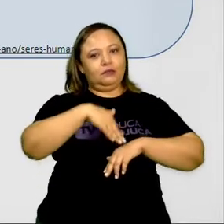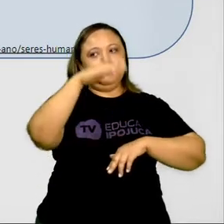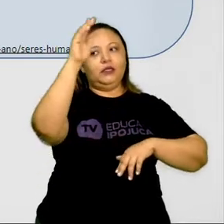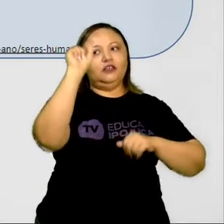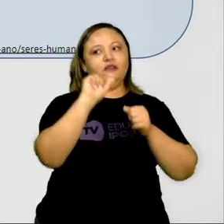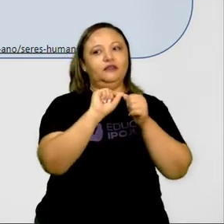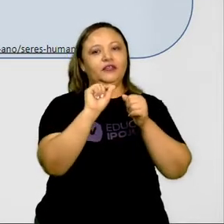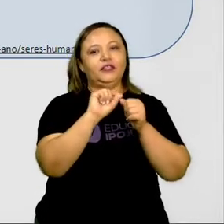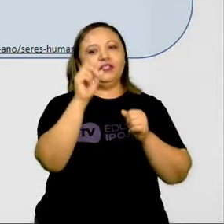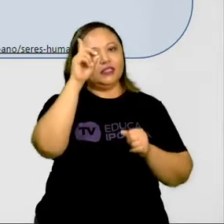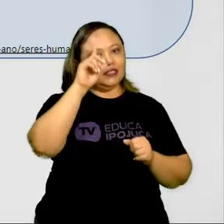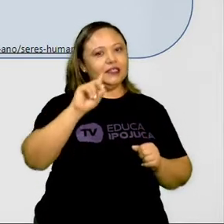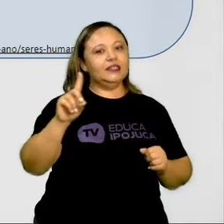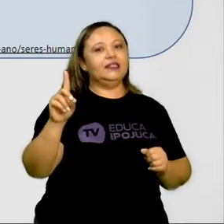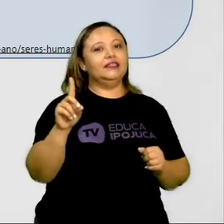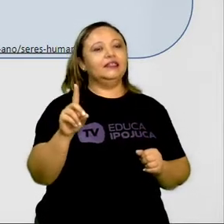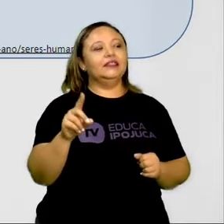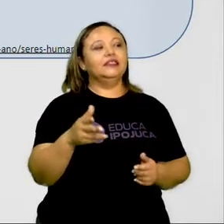durante o dia.